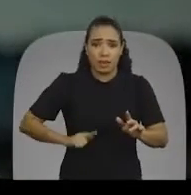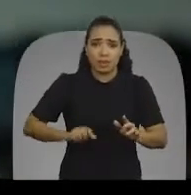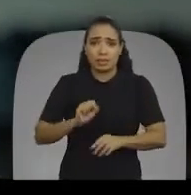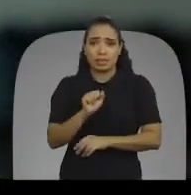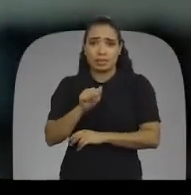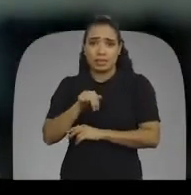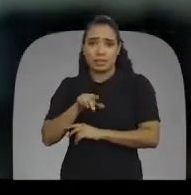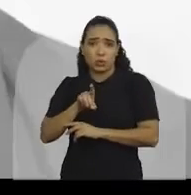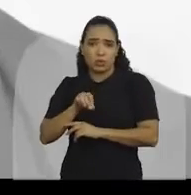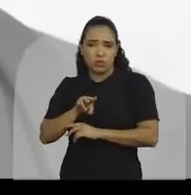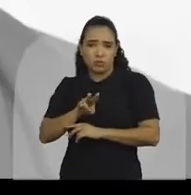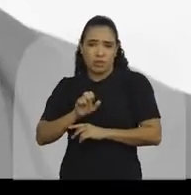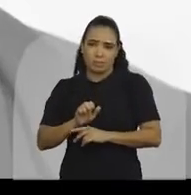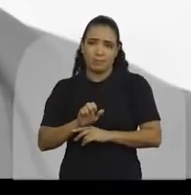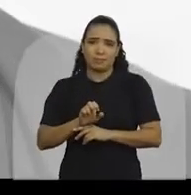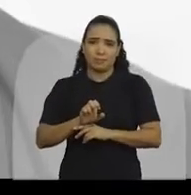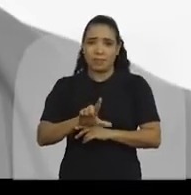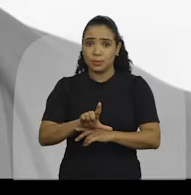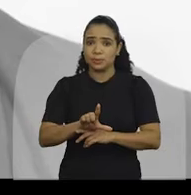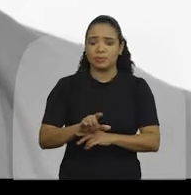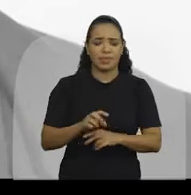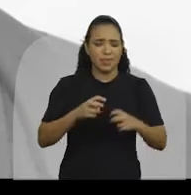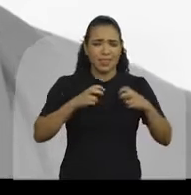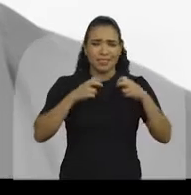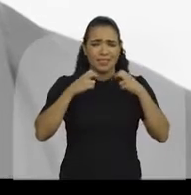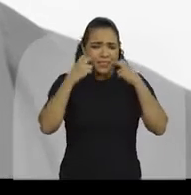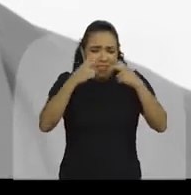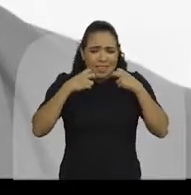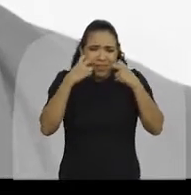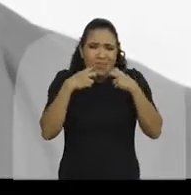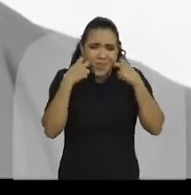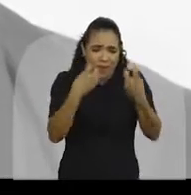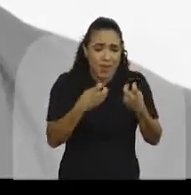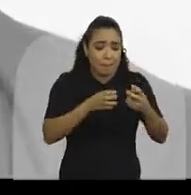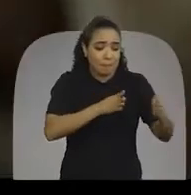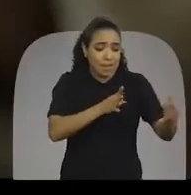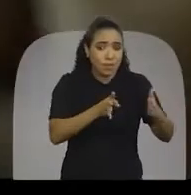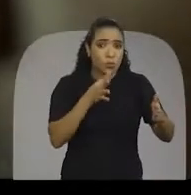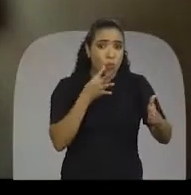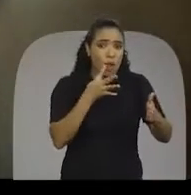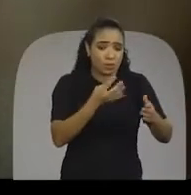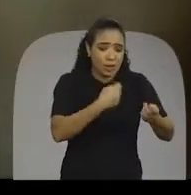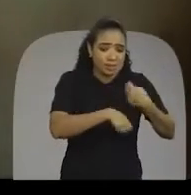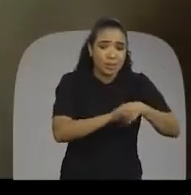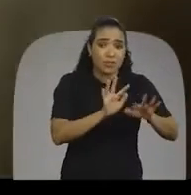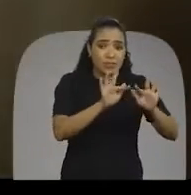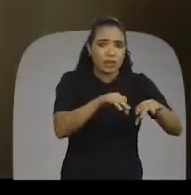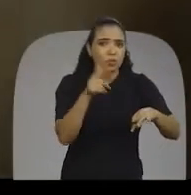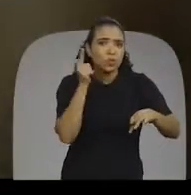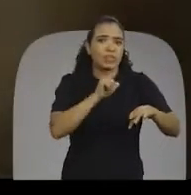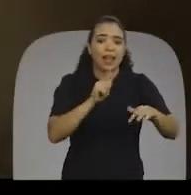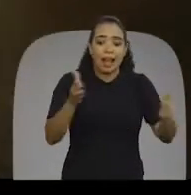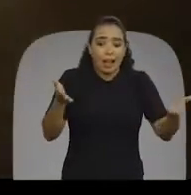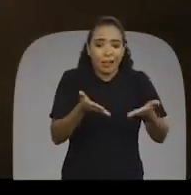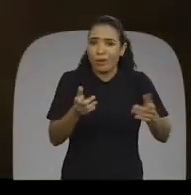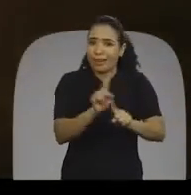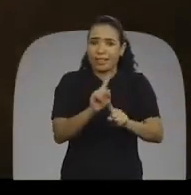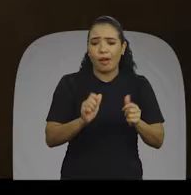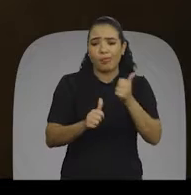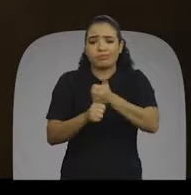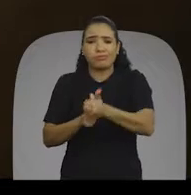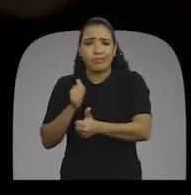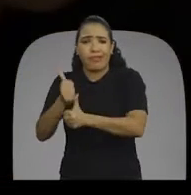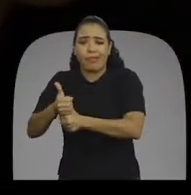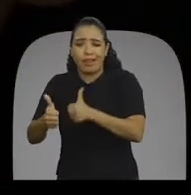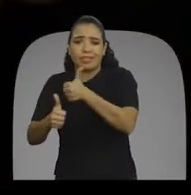fim. Foi uma vergonha. Antigamente o cara terminava, hoje não termina mais. E agora há pouco teve a